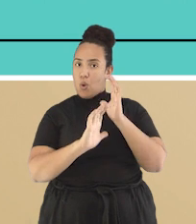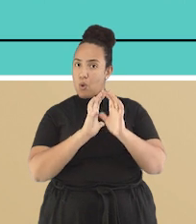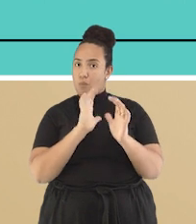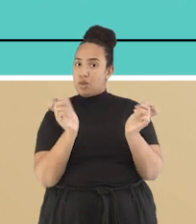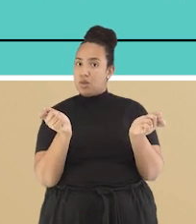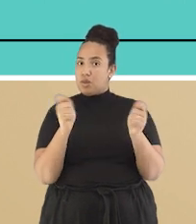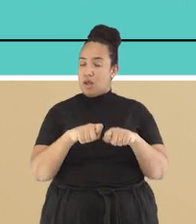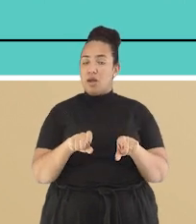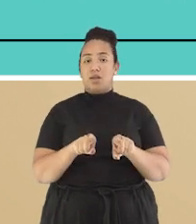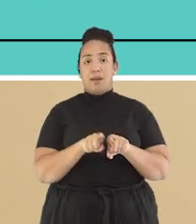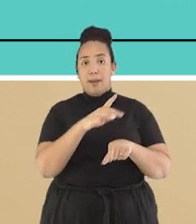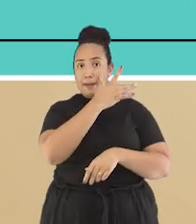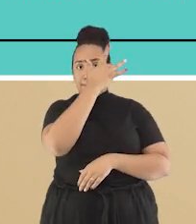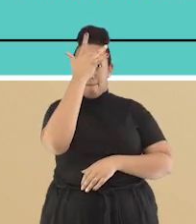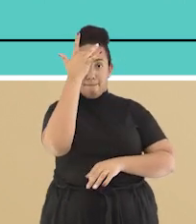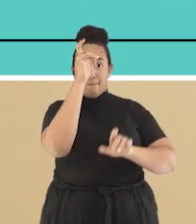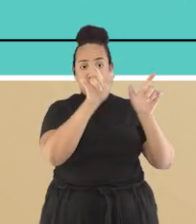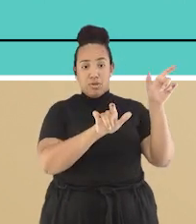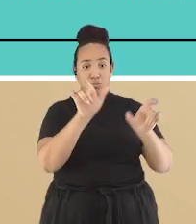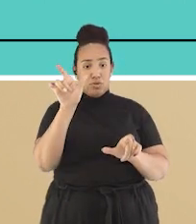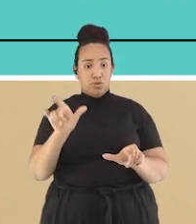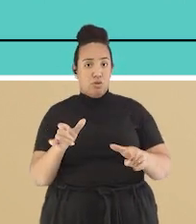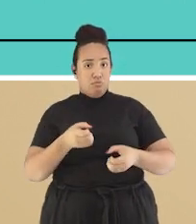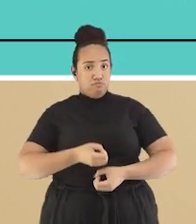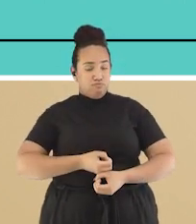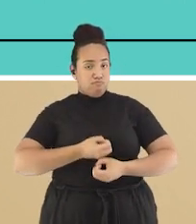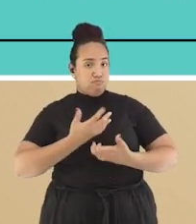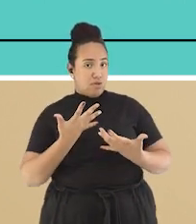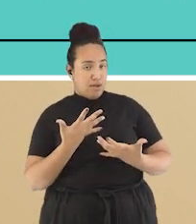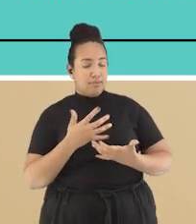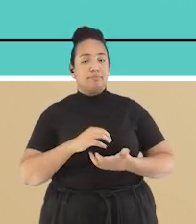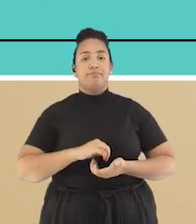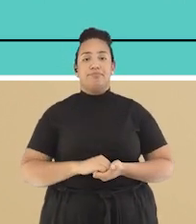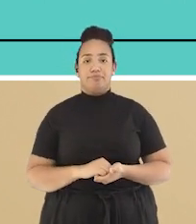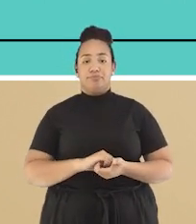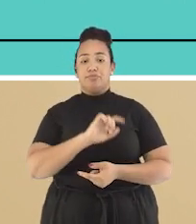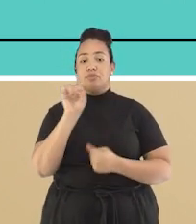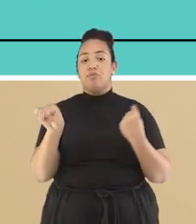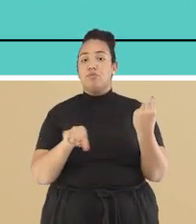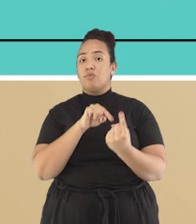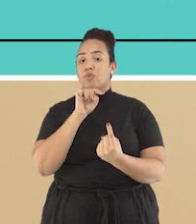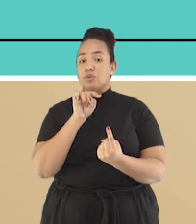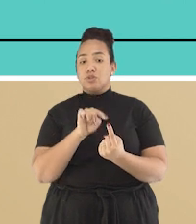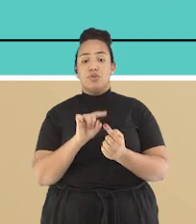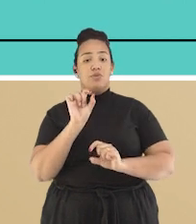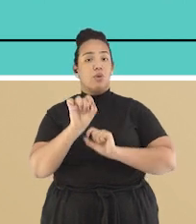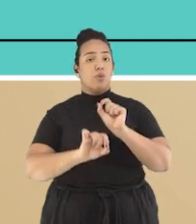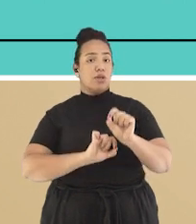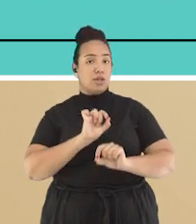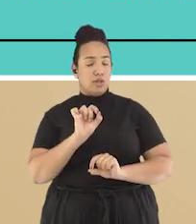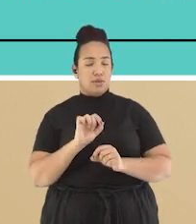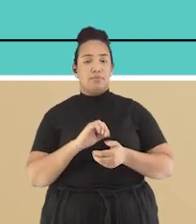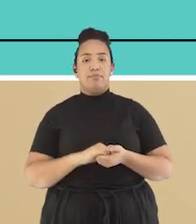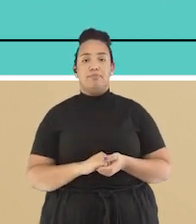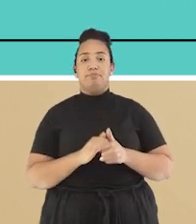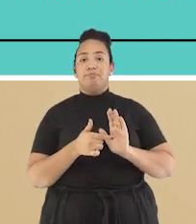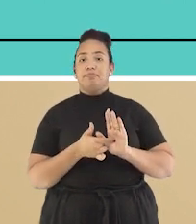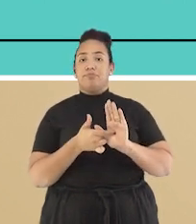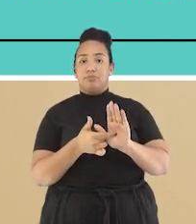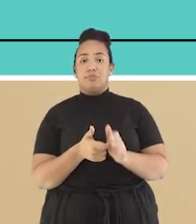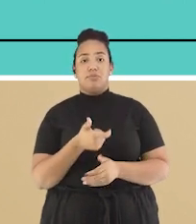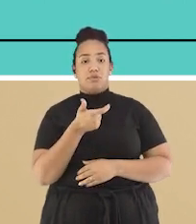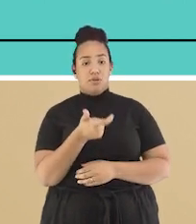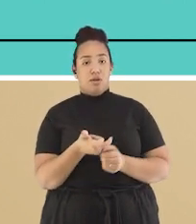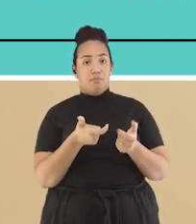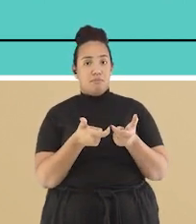expressão das pessoas e dos povos. Os objetivos específicos são apresentar a sílaba tônica de uma